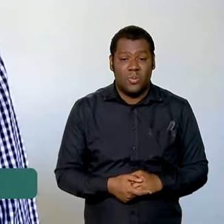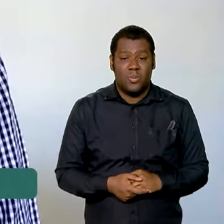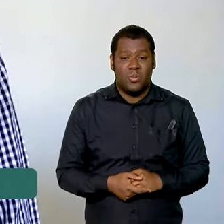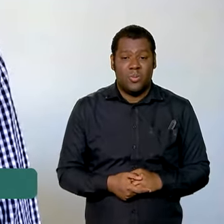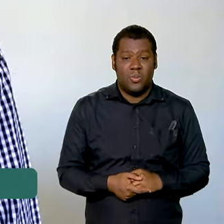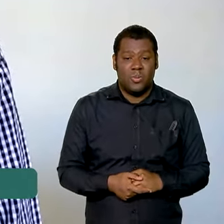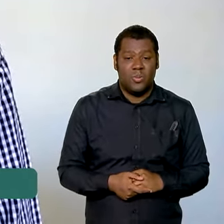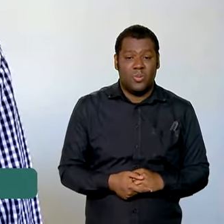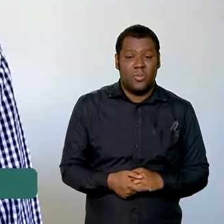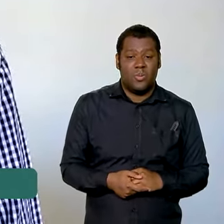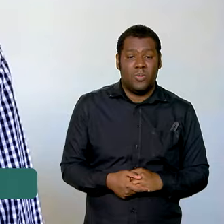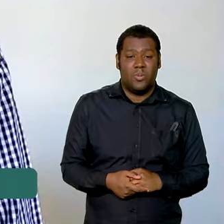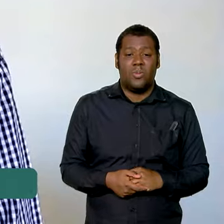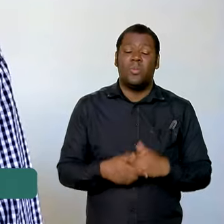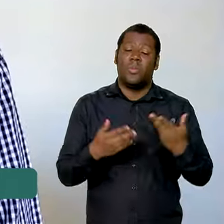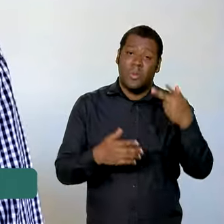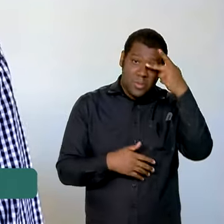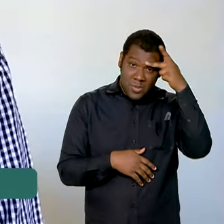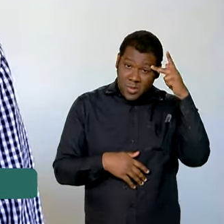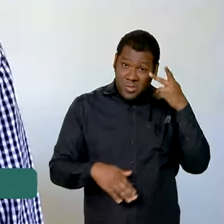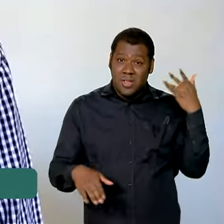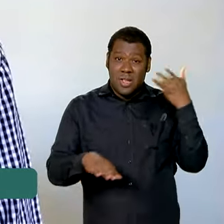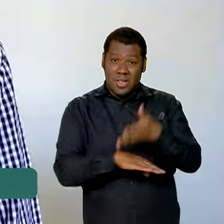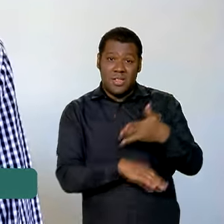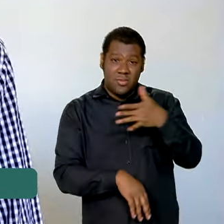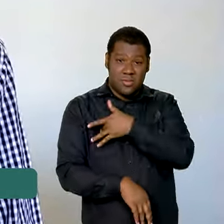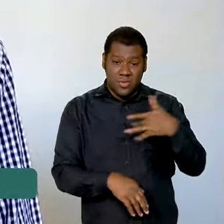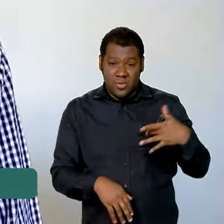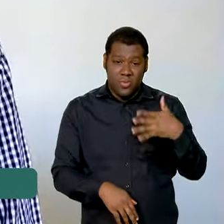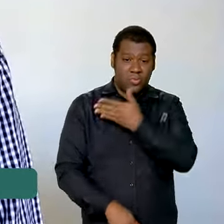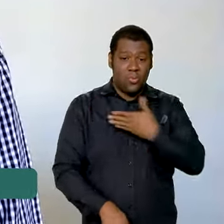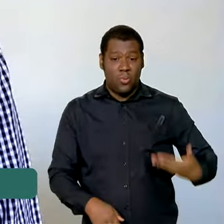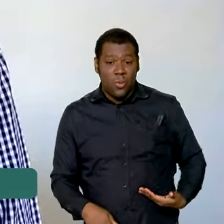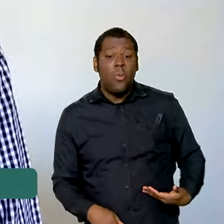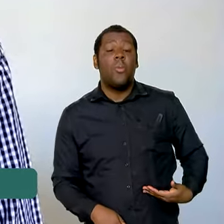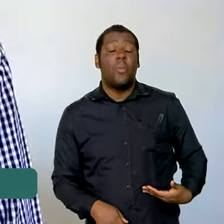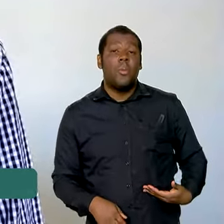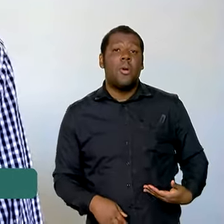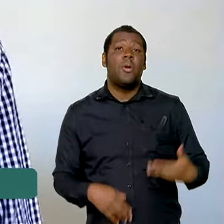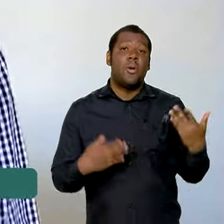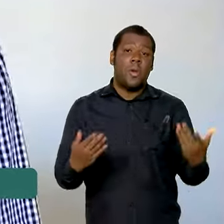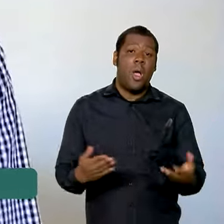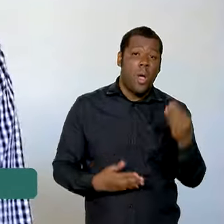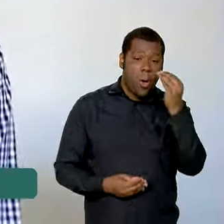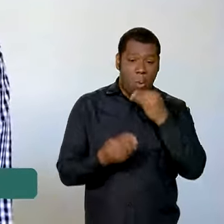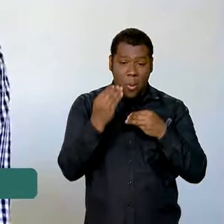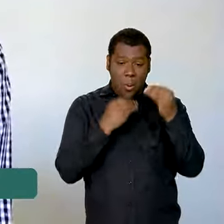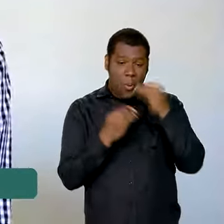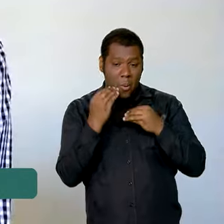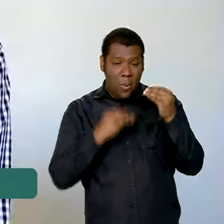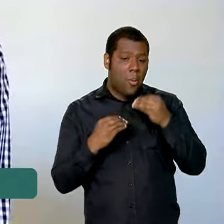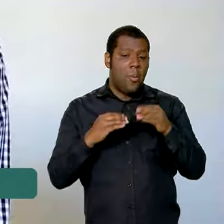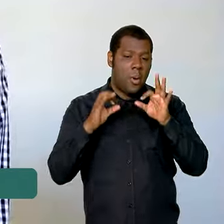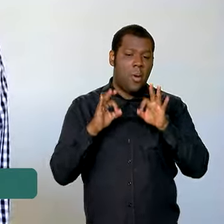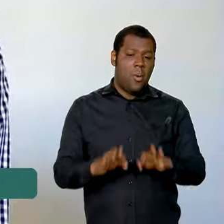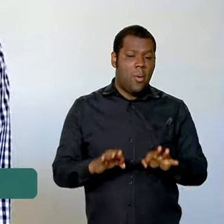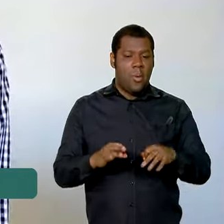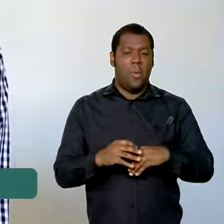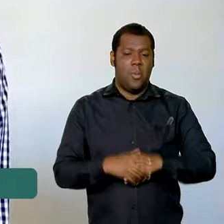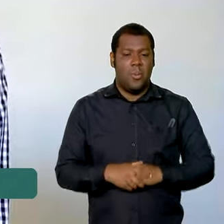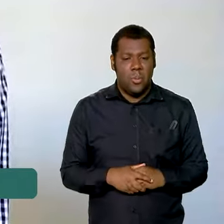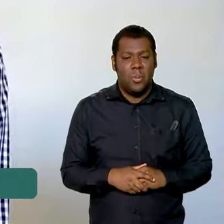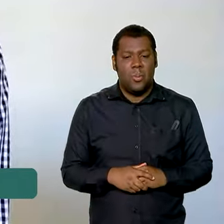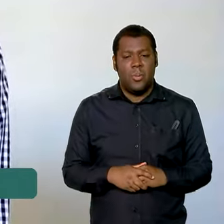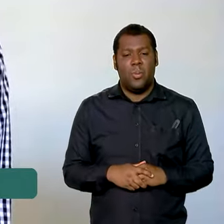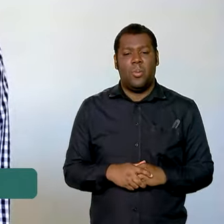medidas complementares de saúde pública para evitar que os alimentos sejam utilizados de forma incorreta. e eles acabem indo para outra ponta,